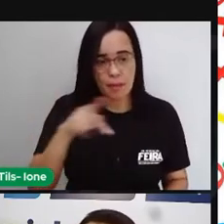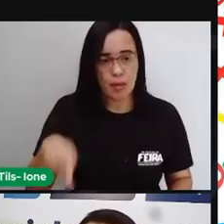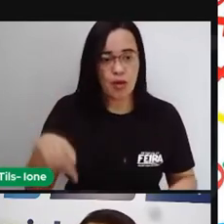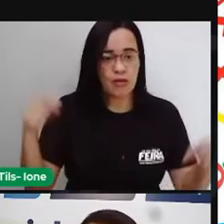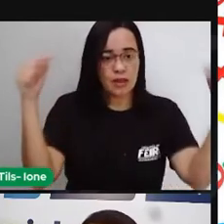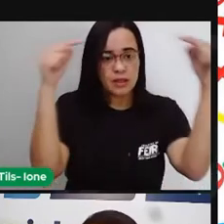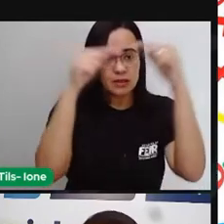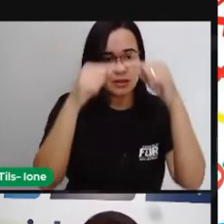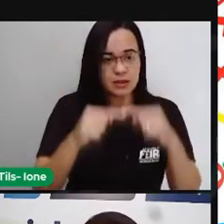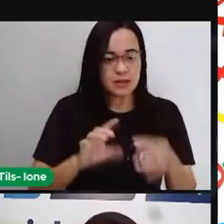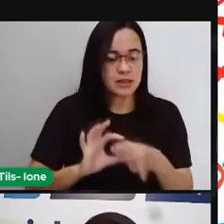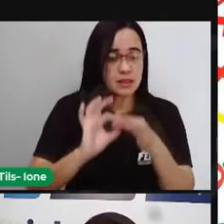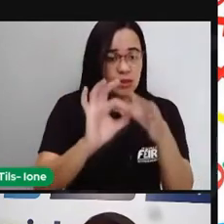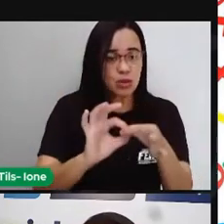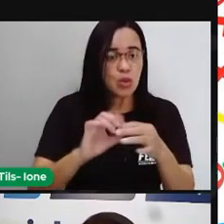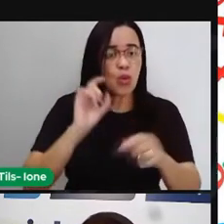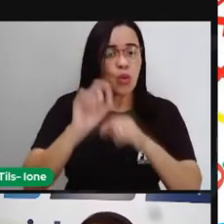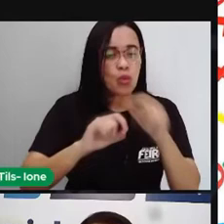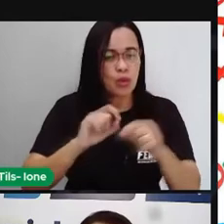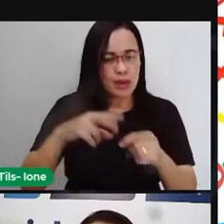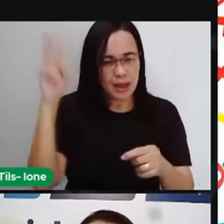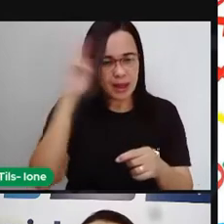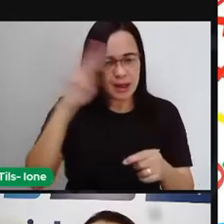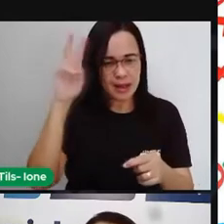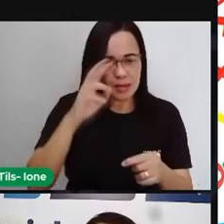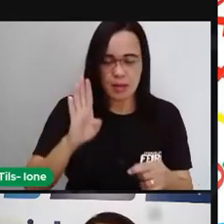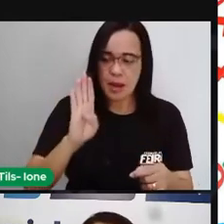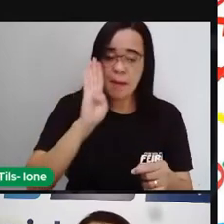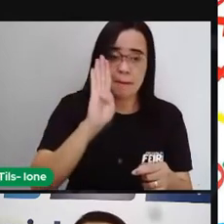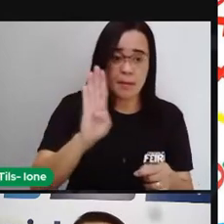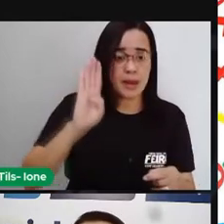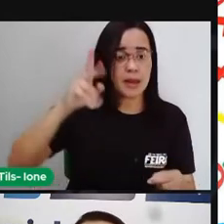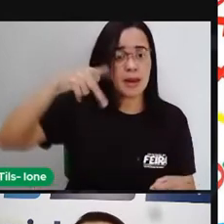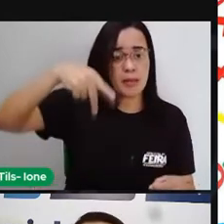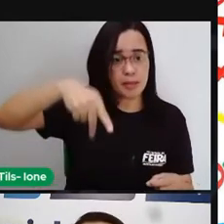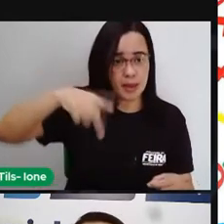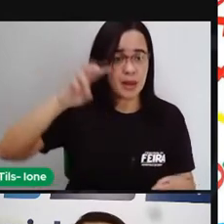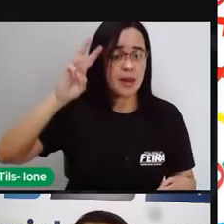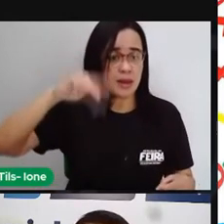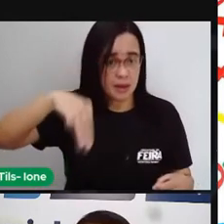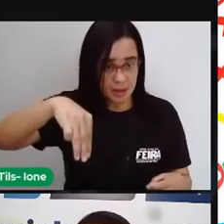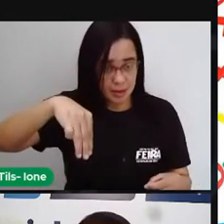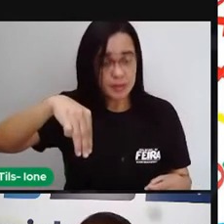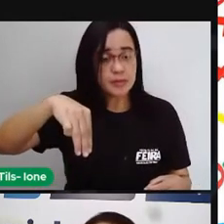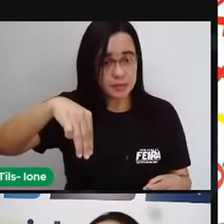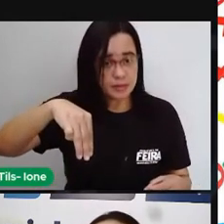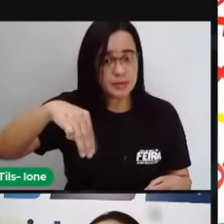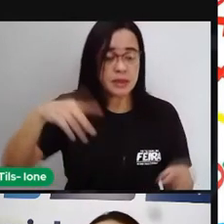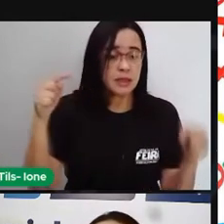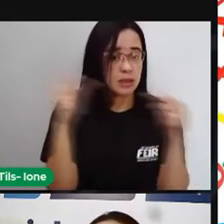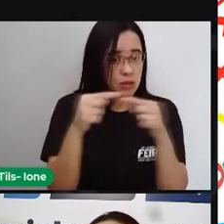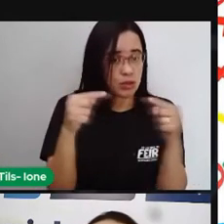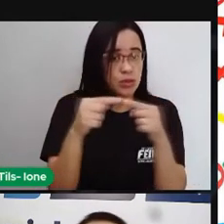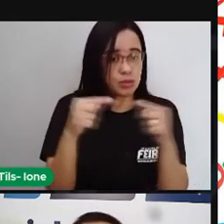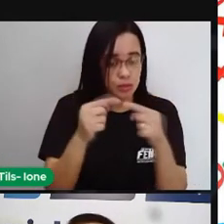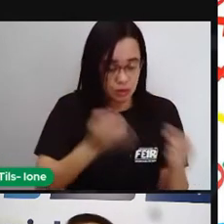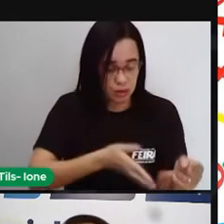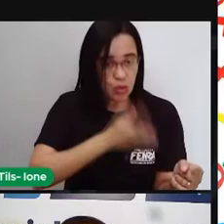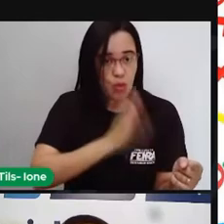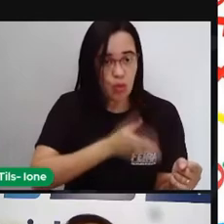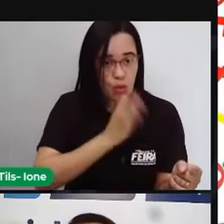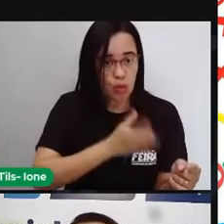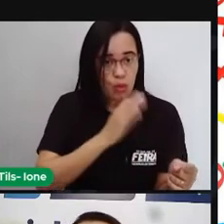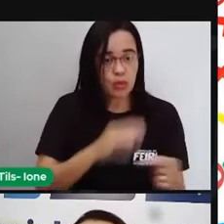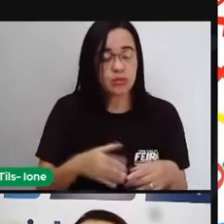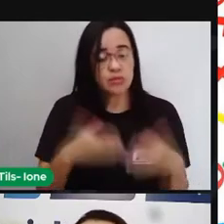batimentos cardíacos que a gente tem, né? Que são normais, que fazem parte aí da nossa vida com alguns